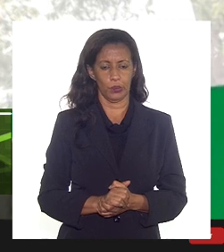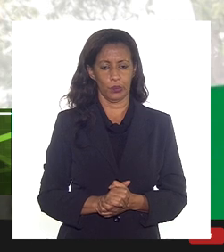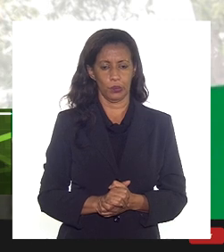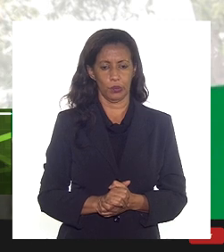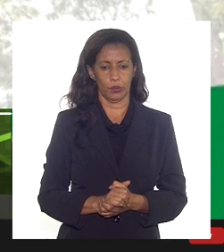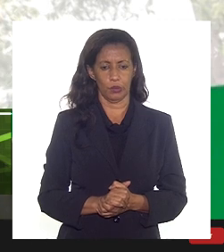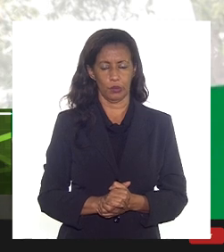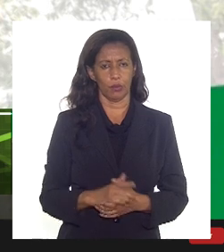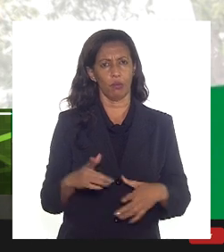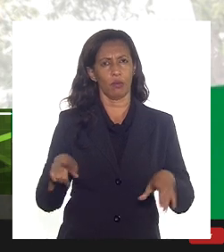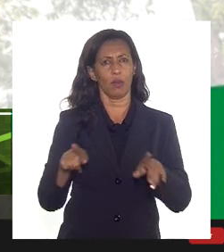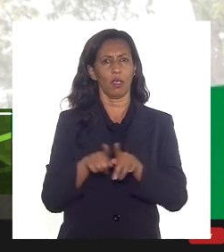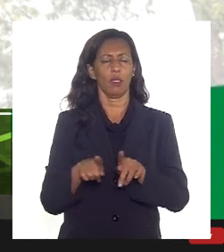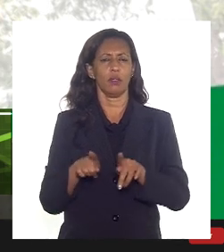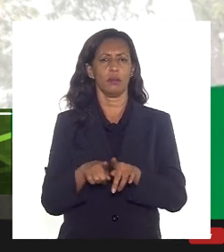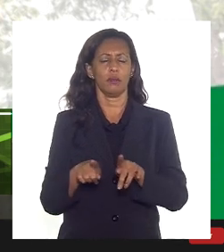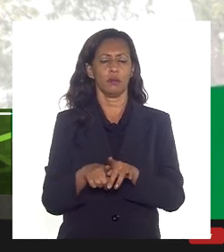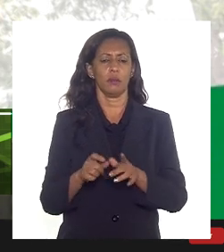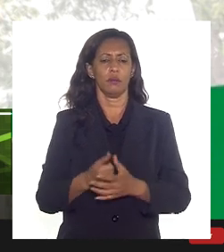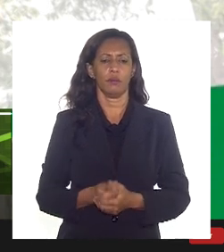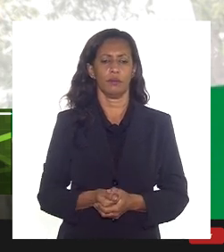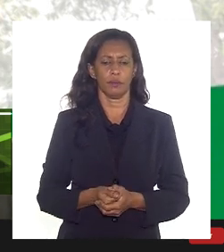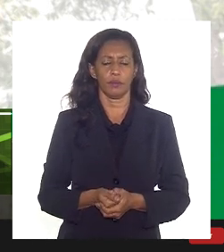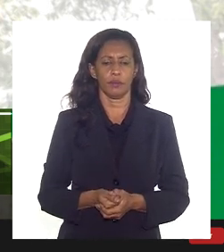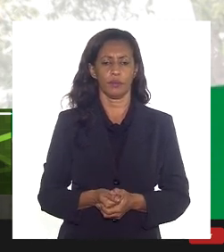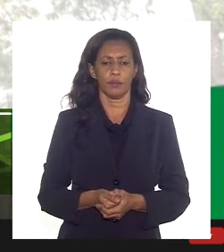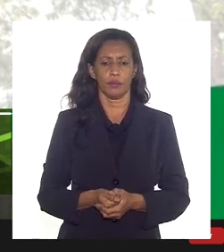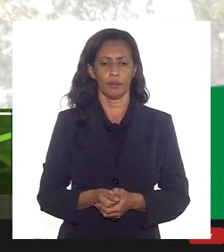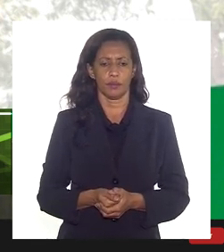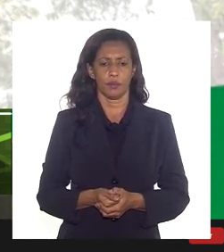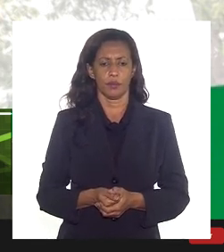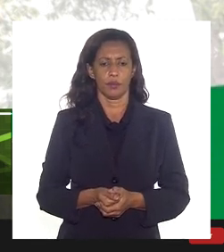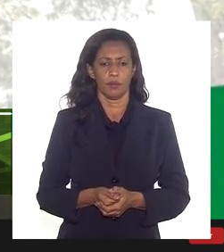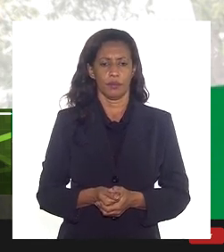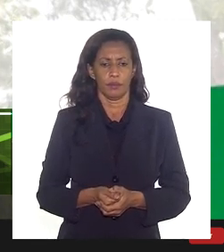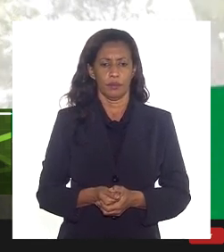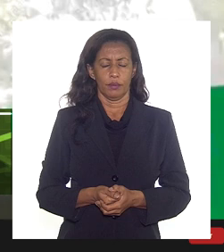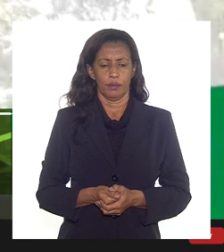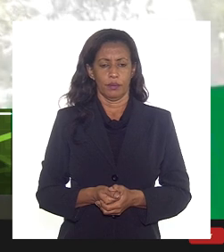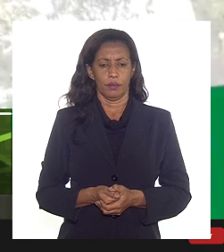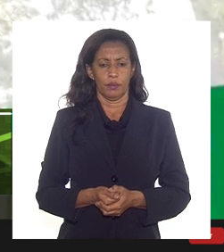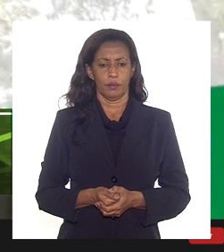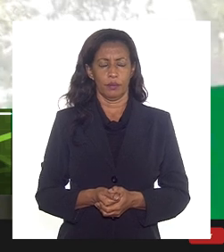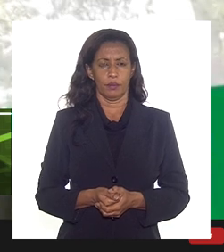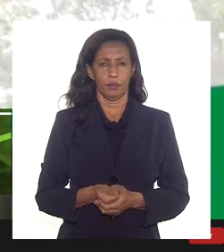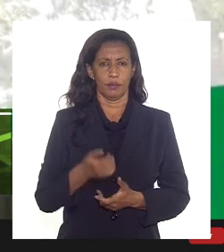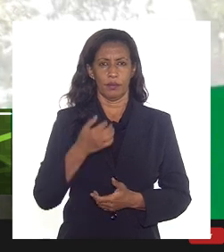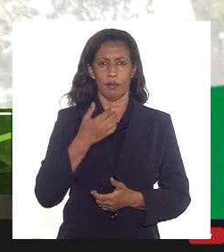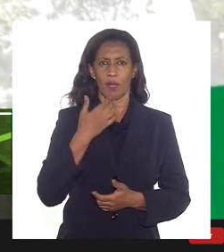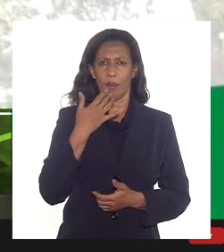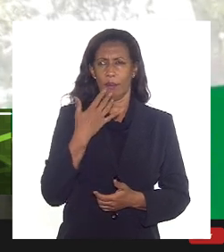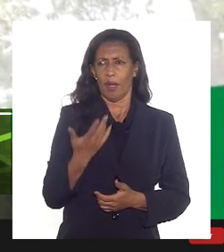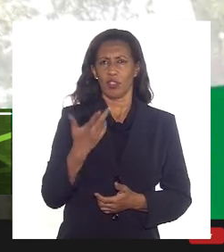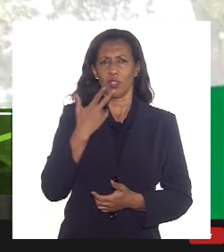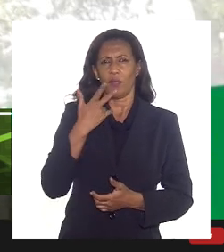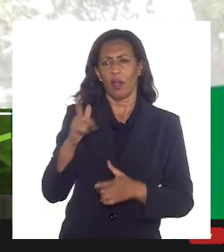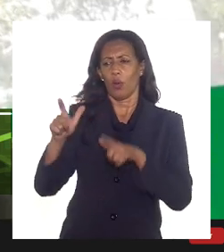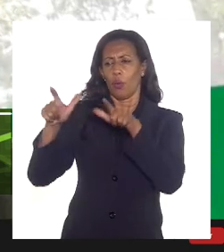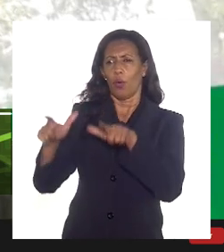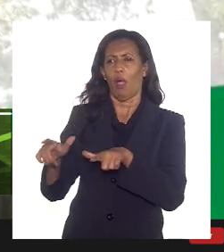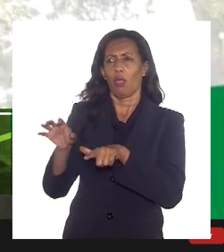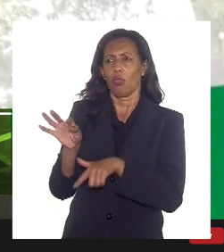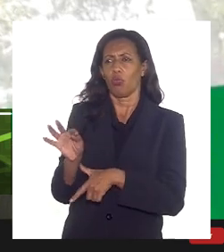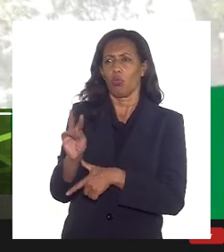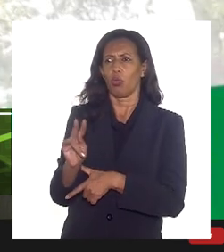E com relação à questão de... Basta dizer que o campo de tupi ele